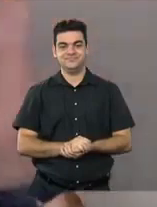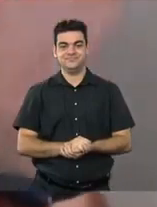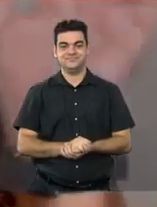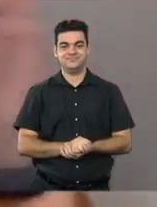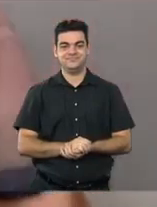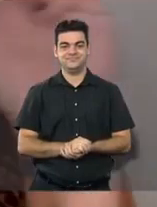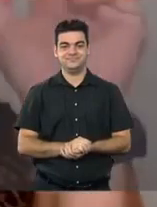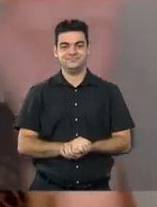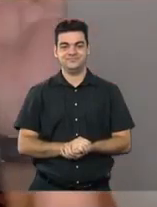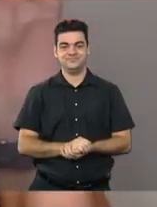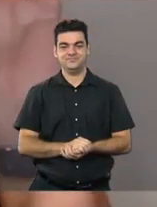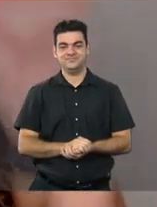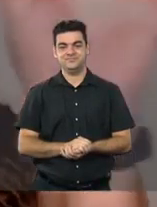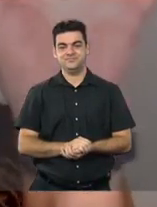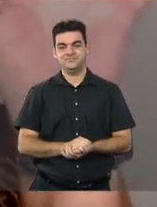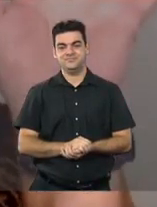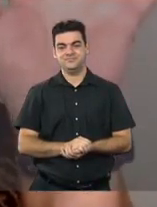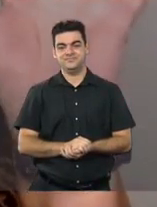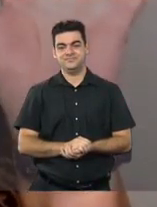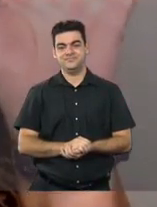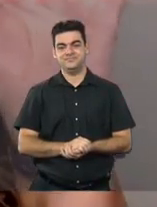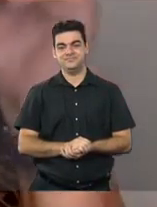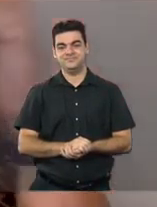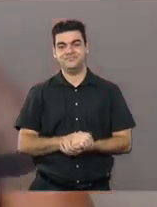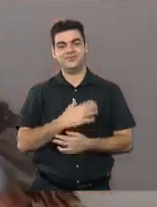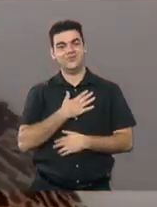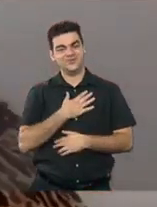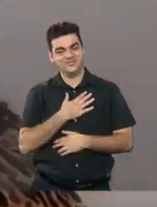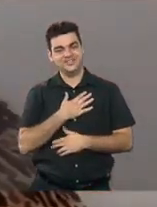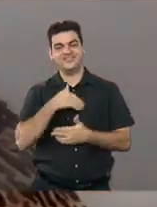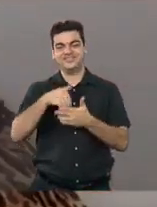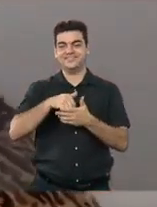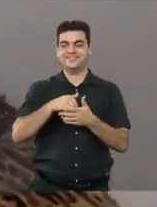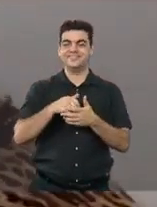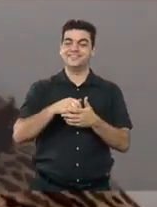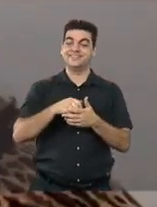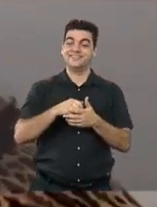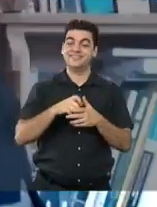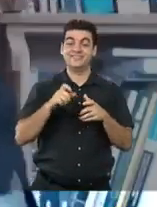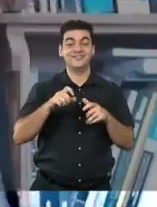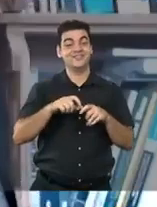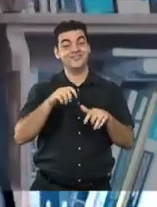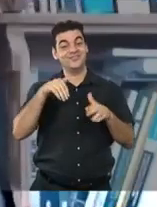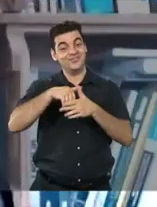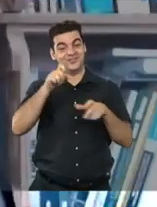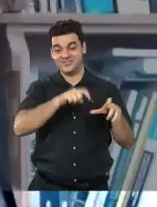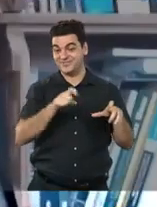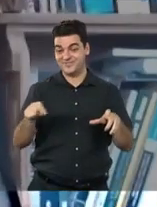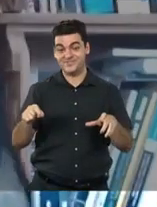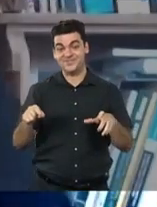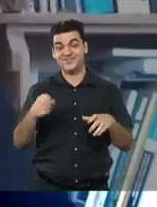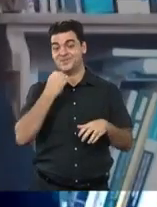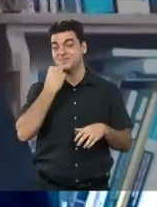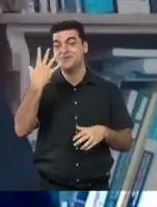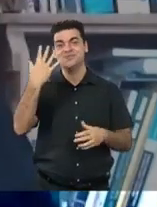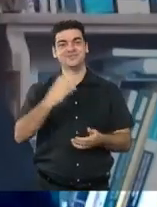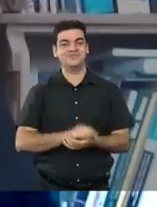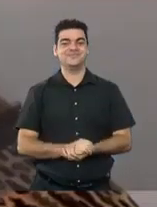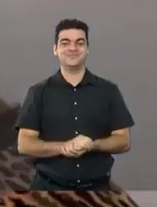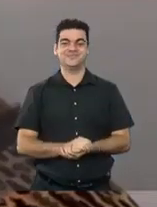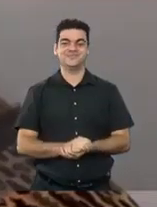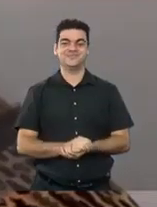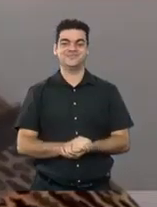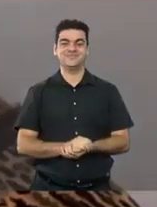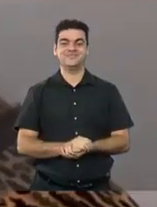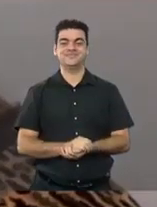Obrigada. Eu quero dizer que eu sou fã da União Eletrônica, hein? Sou fã da União Eletrônica. Obrigado, olha. orgulho